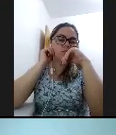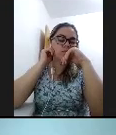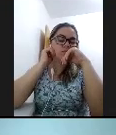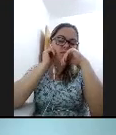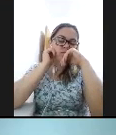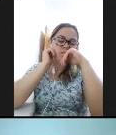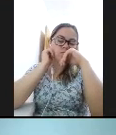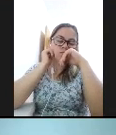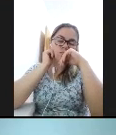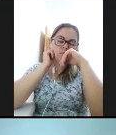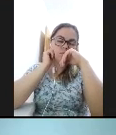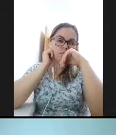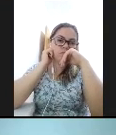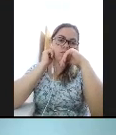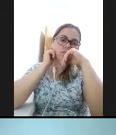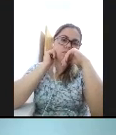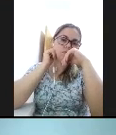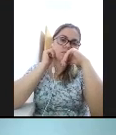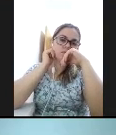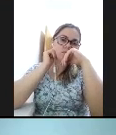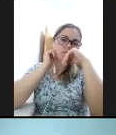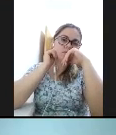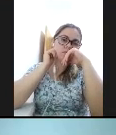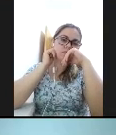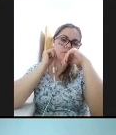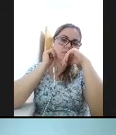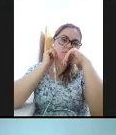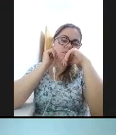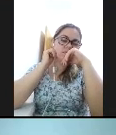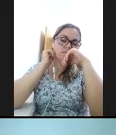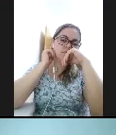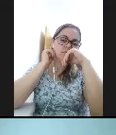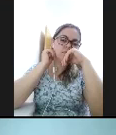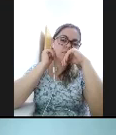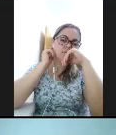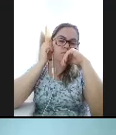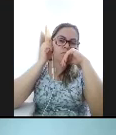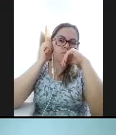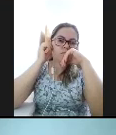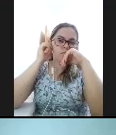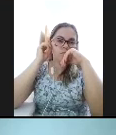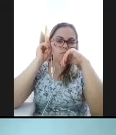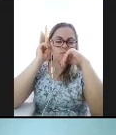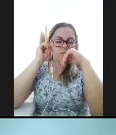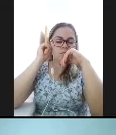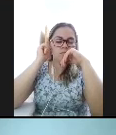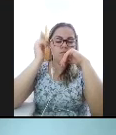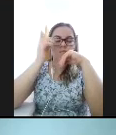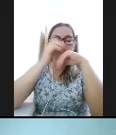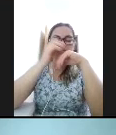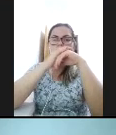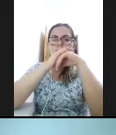internet? Será que os alunos dessa turma, nós estamos falando em novos processos didáticos,